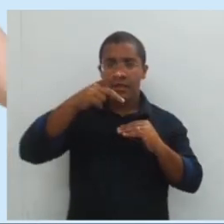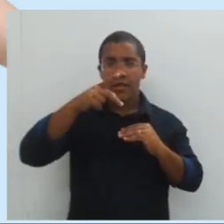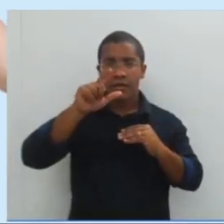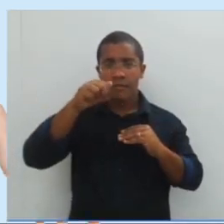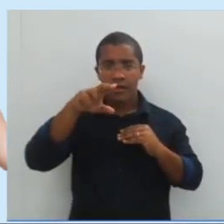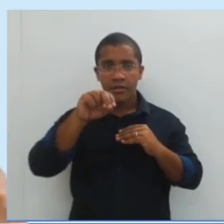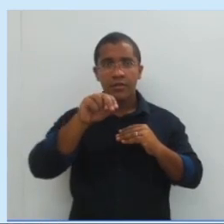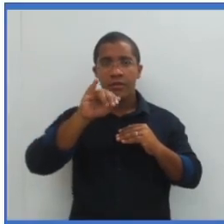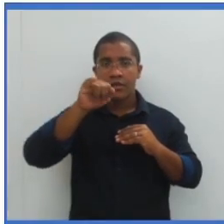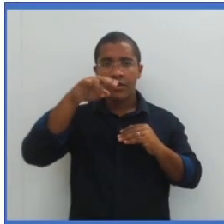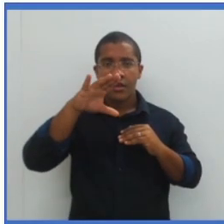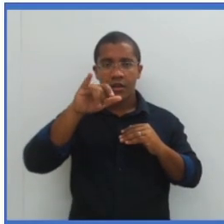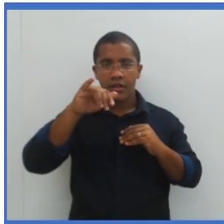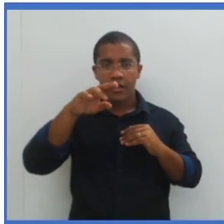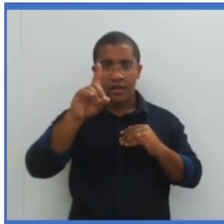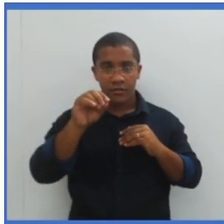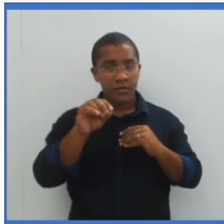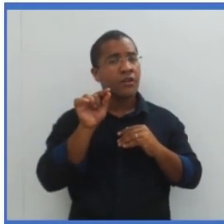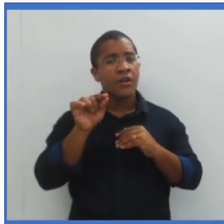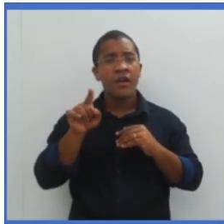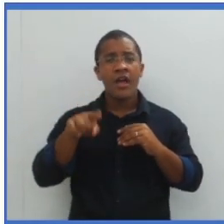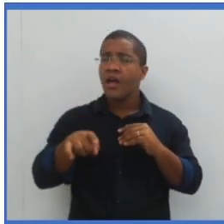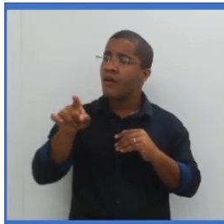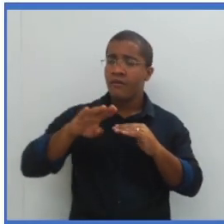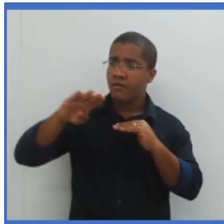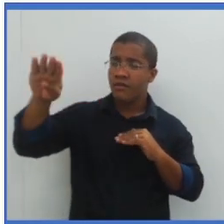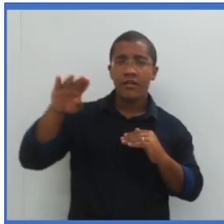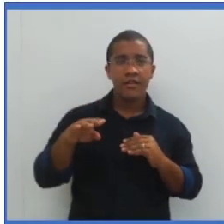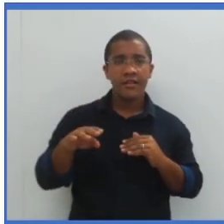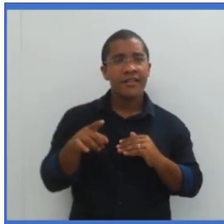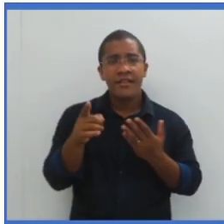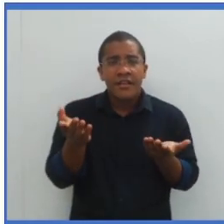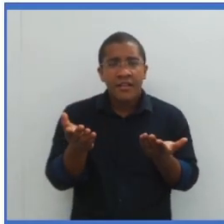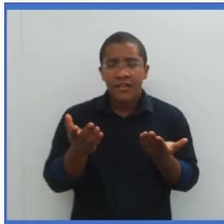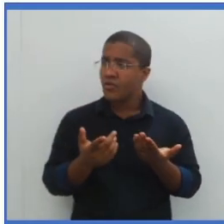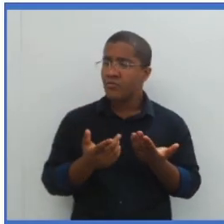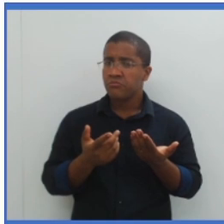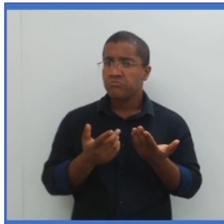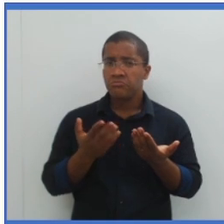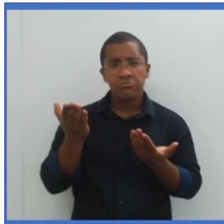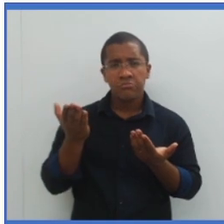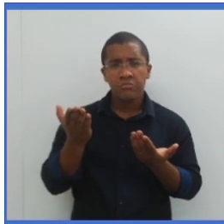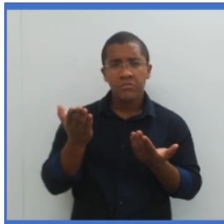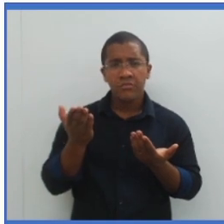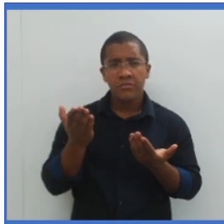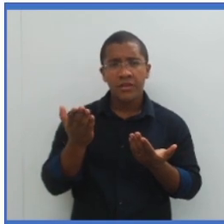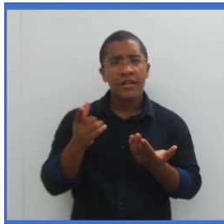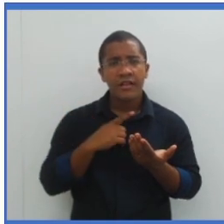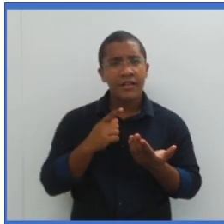inclinado. Olha a imagem. O plano inclinado nada mais é que